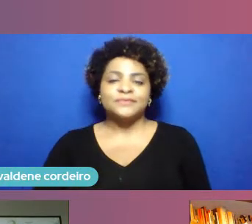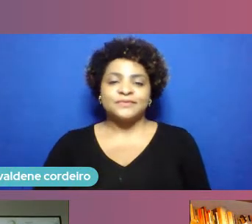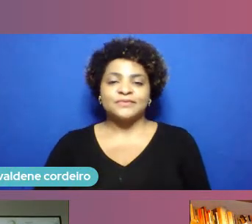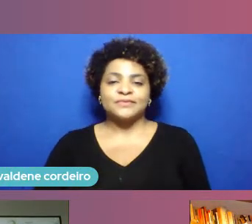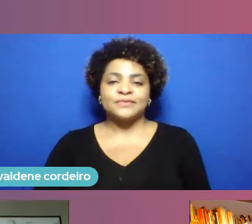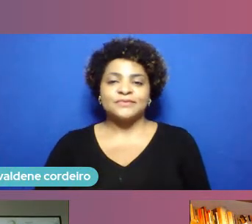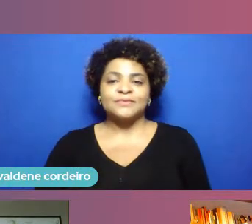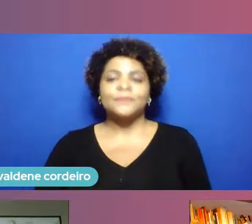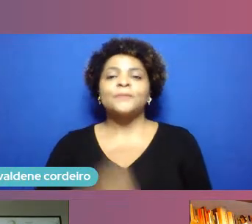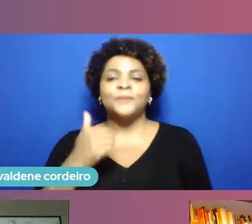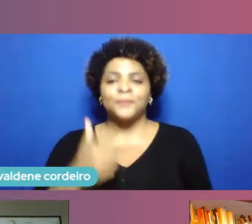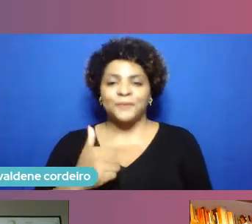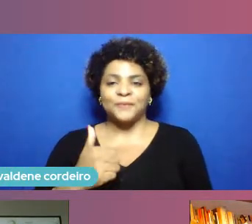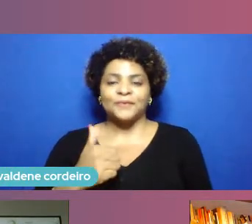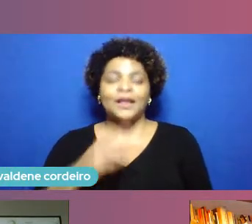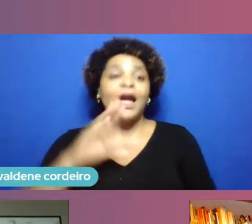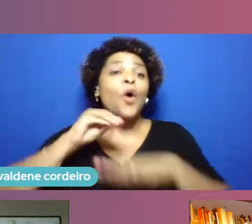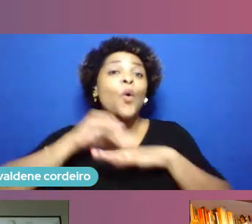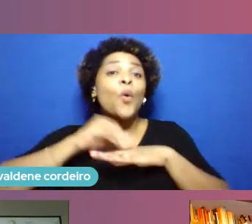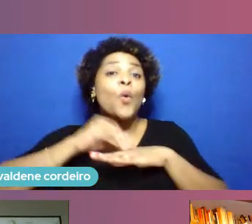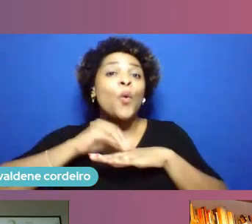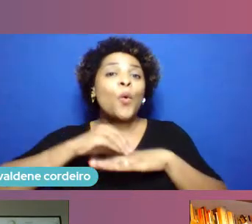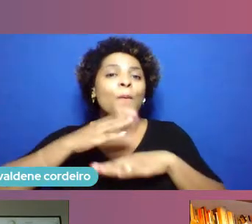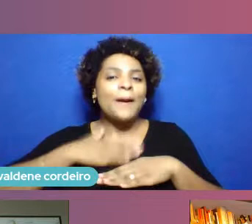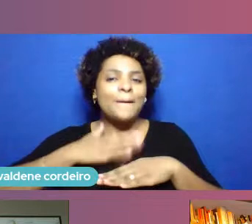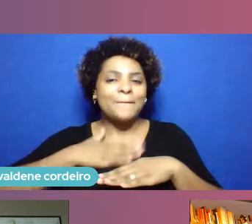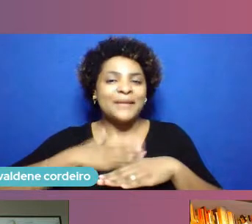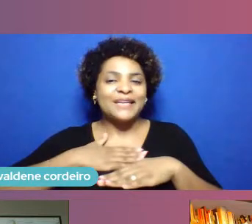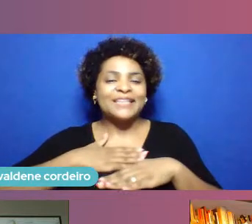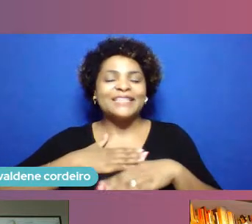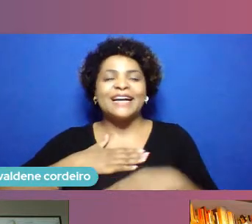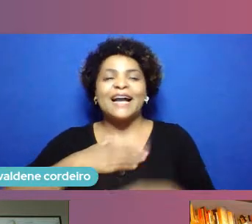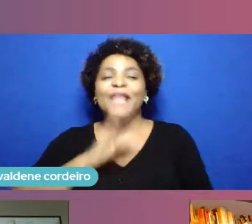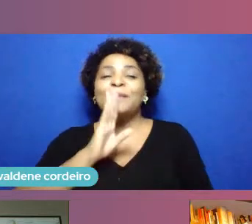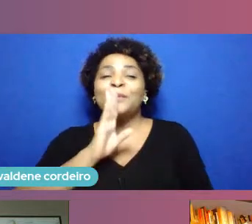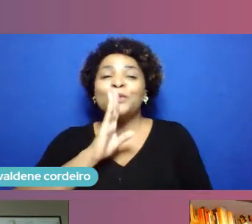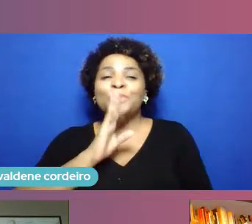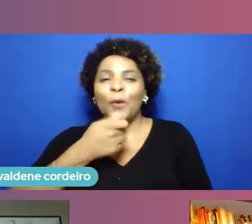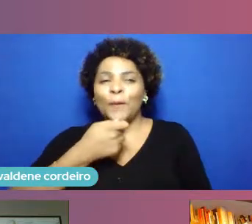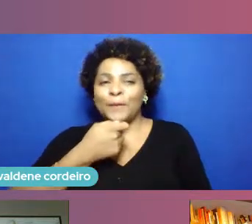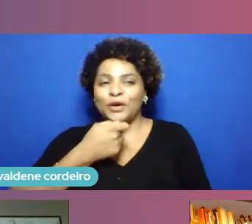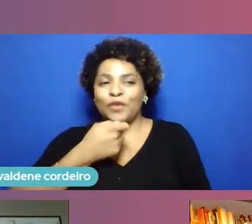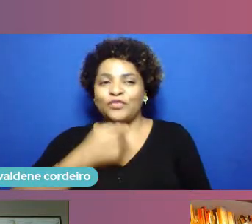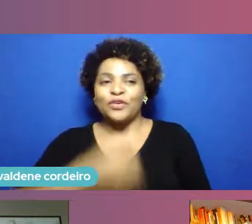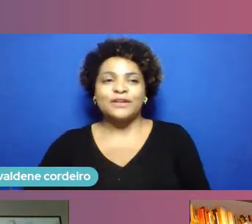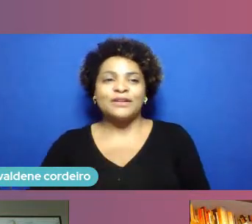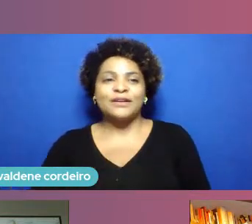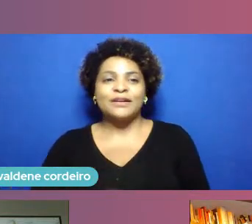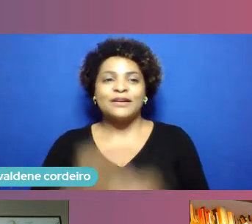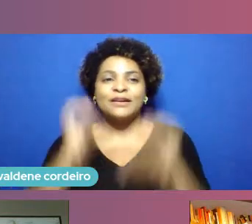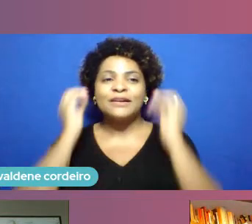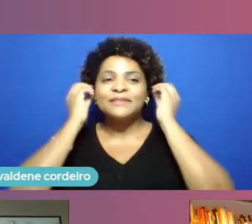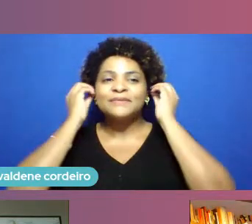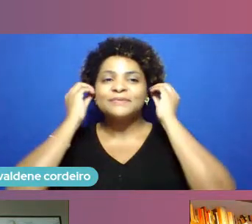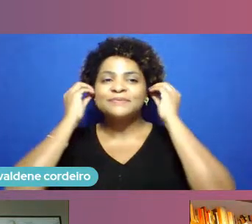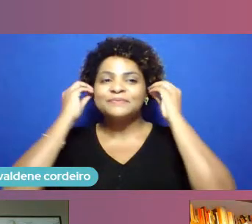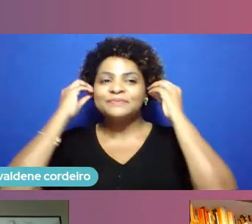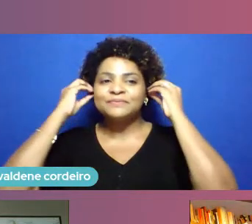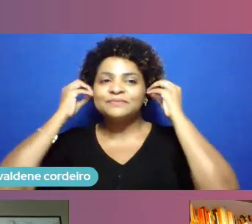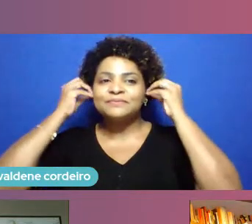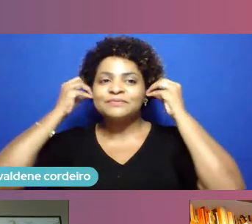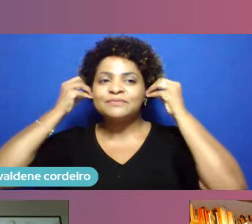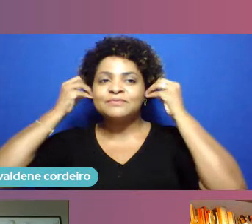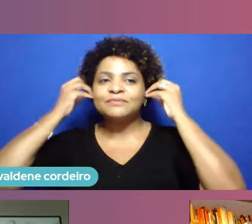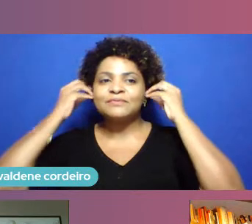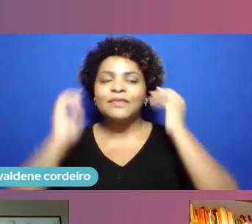foi culpa minha que eu coloquei no mudo olha vou lhe dizer uma coisa Luciano que bom que você teve esse momento porque essa